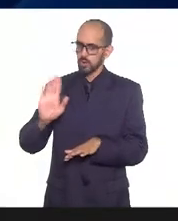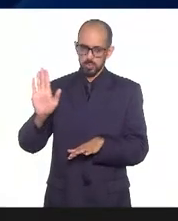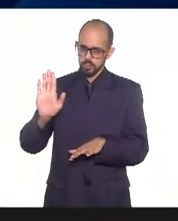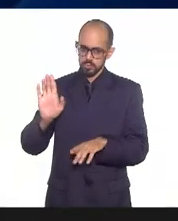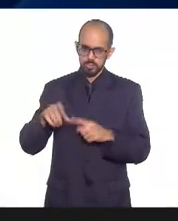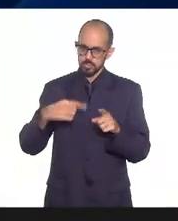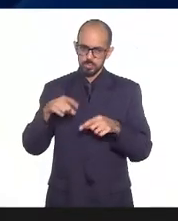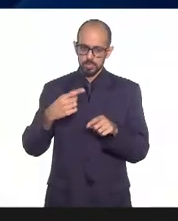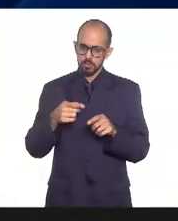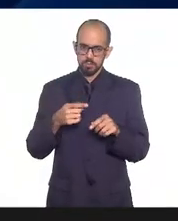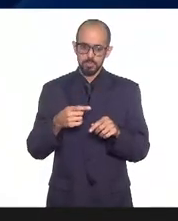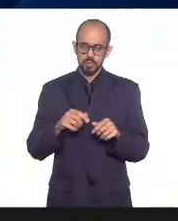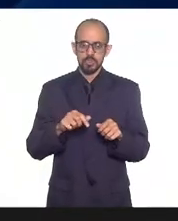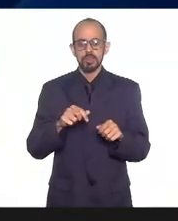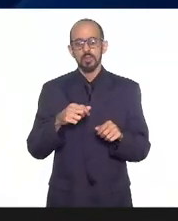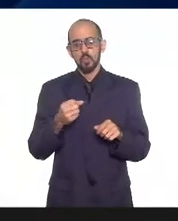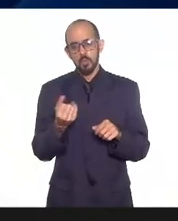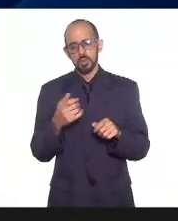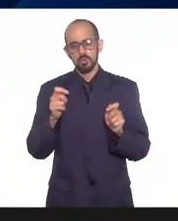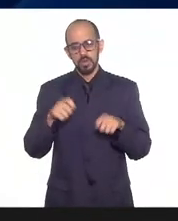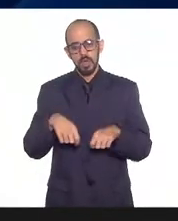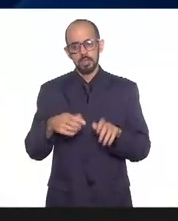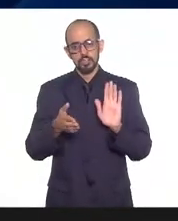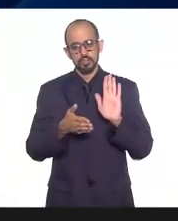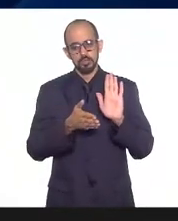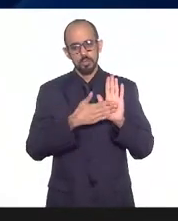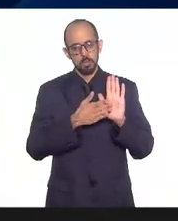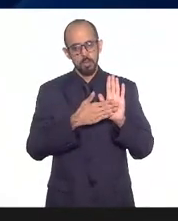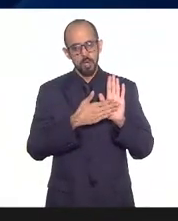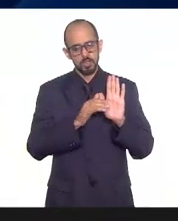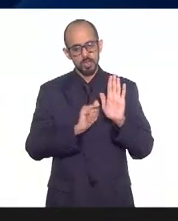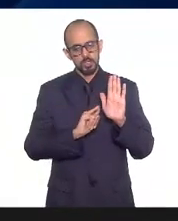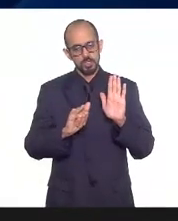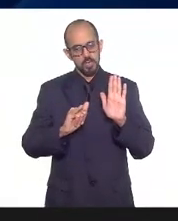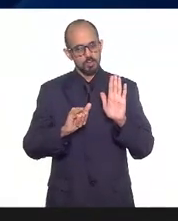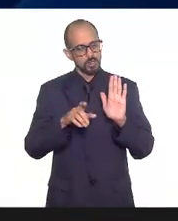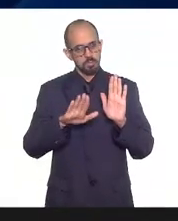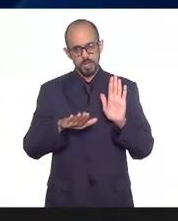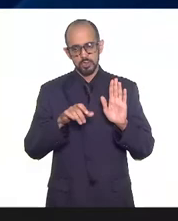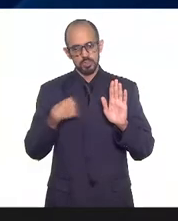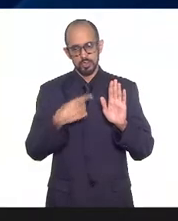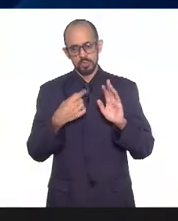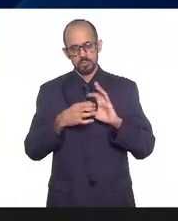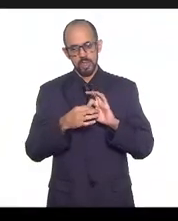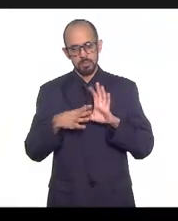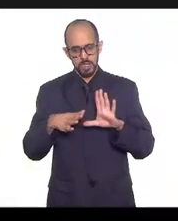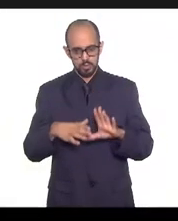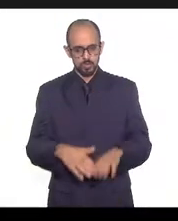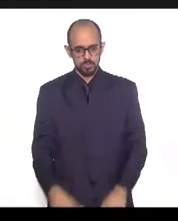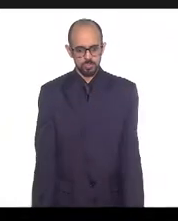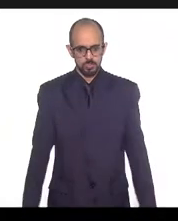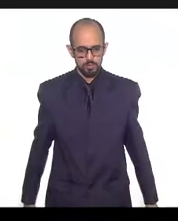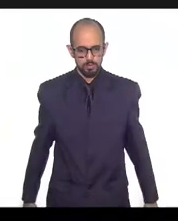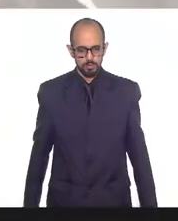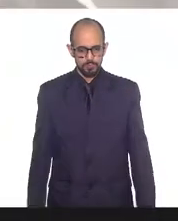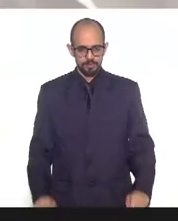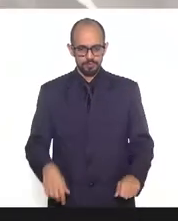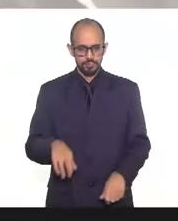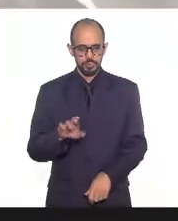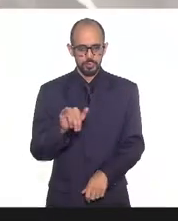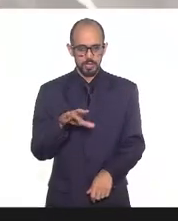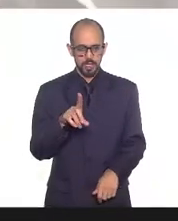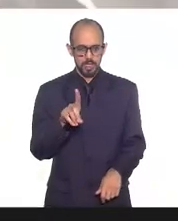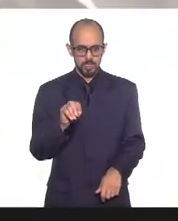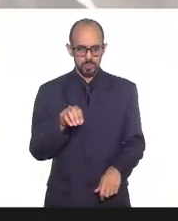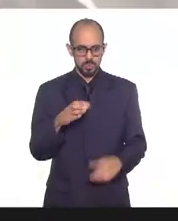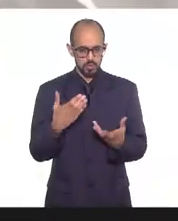puder colocar algumas propostas e tudo mais, e aí deixo aberto para a gente. Perfeito. Doutor Ricardo, quer fazer alguma